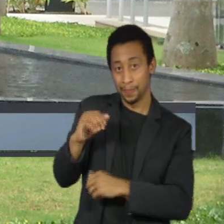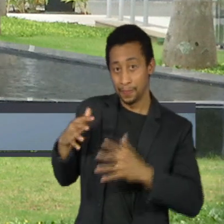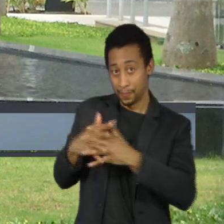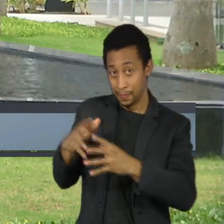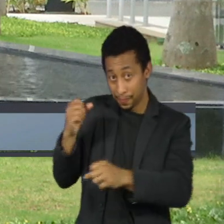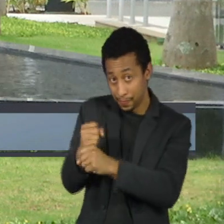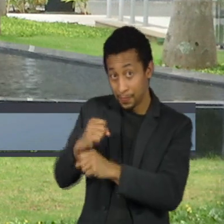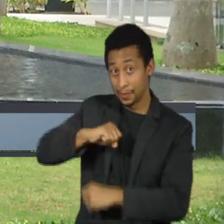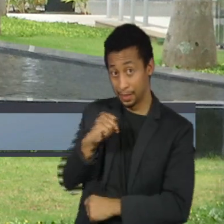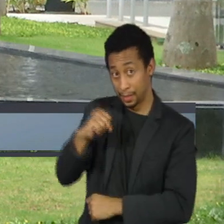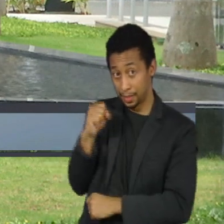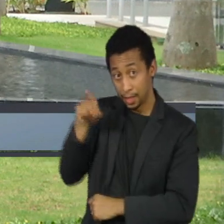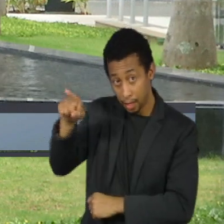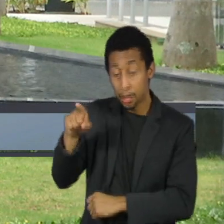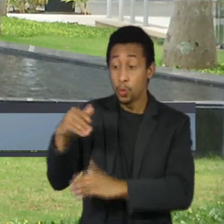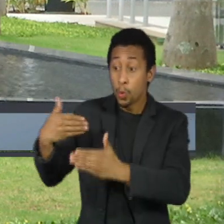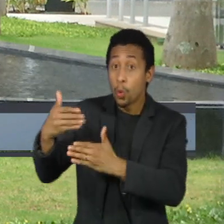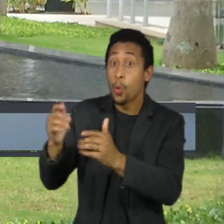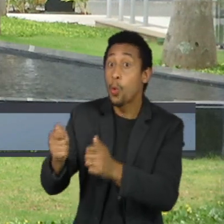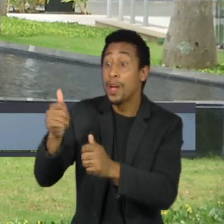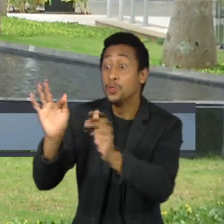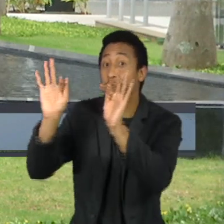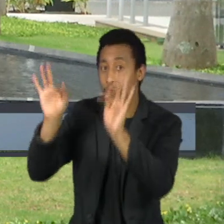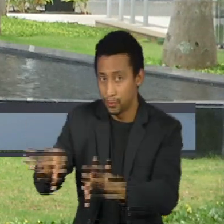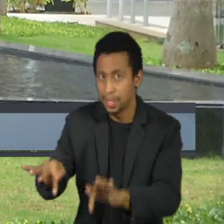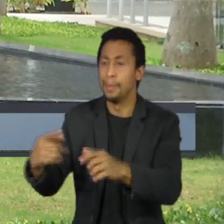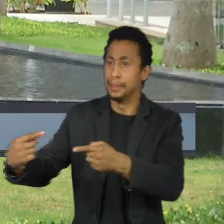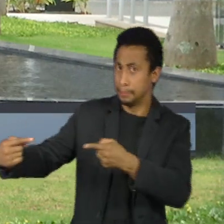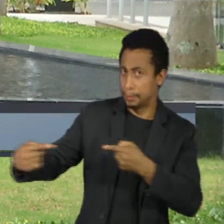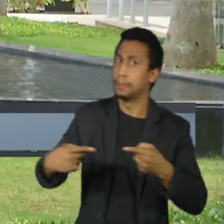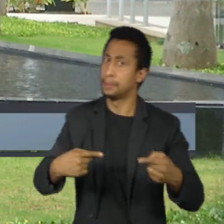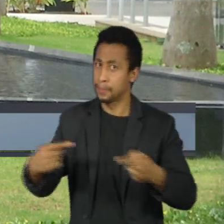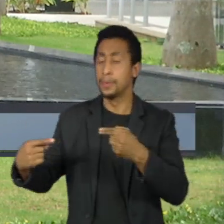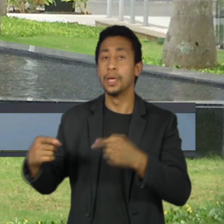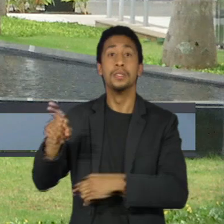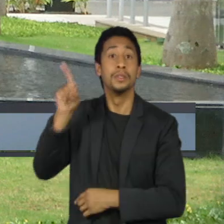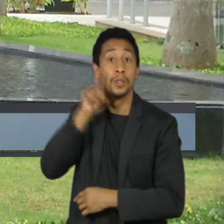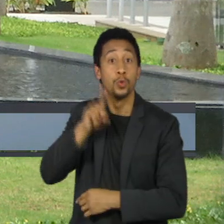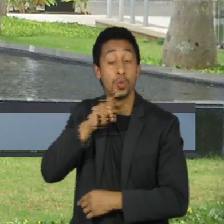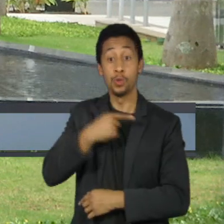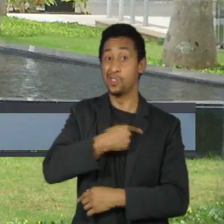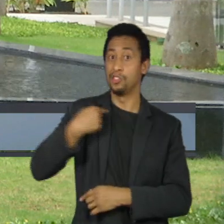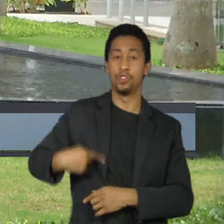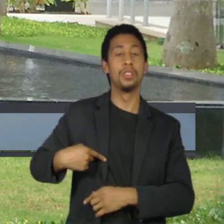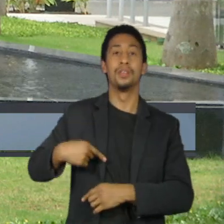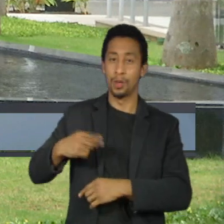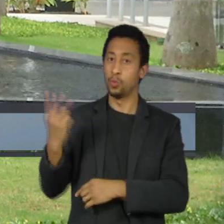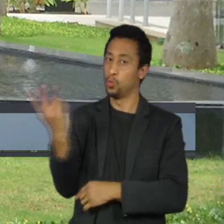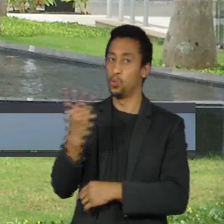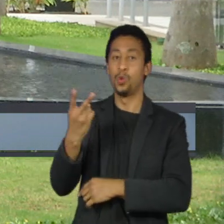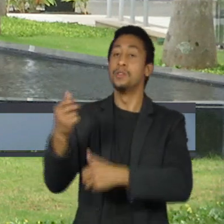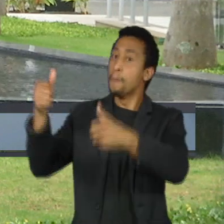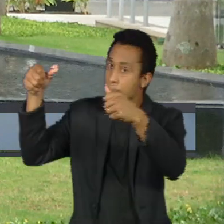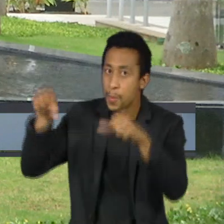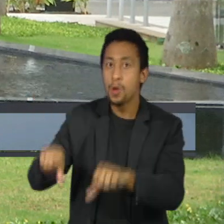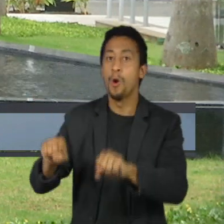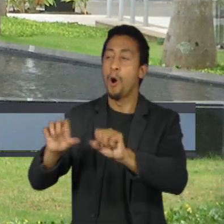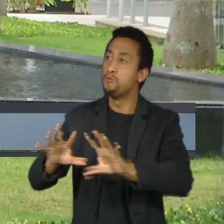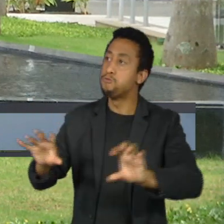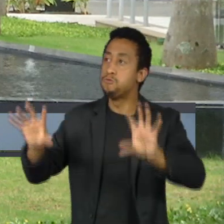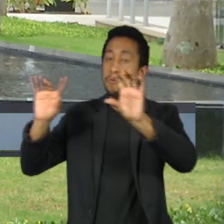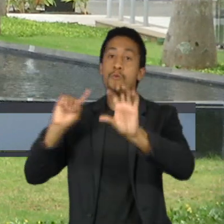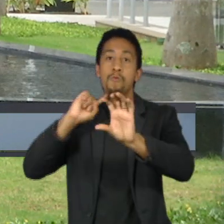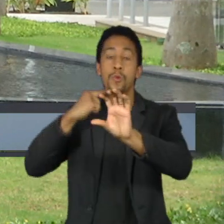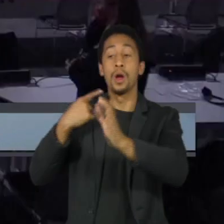depois que Estados Unidos e China, os dois maiores poluidores mundiais, anunciaram um plano conjunto para cortes de